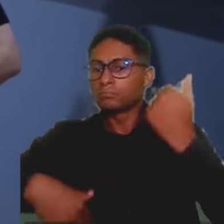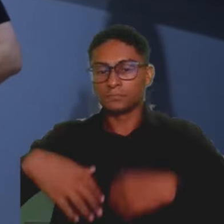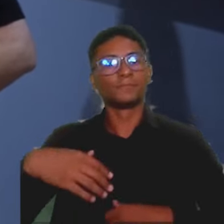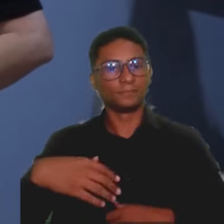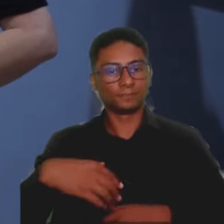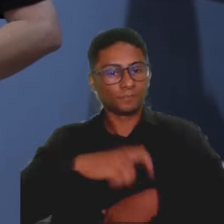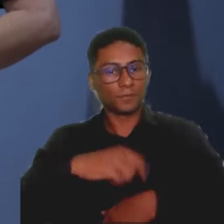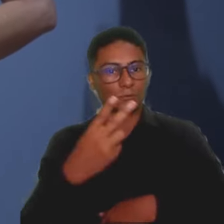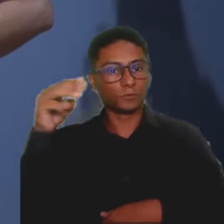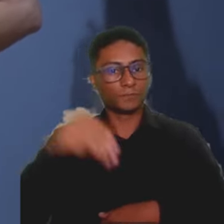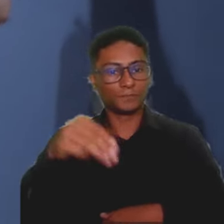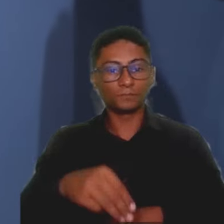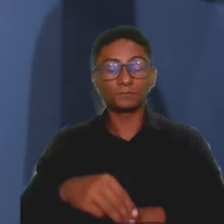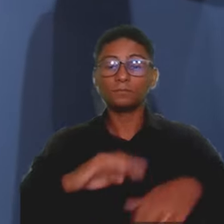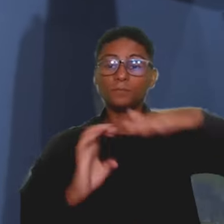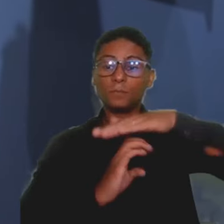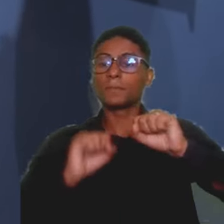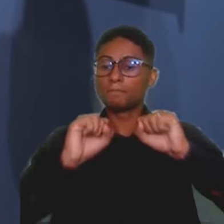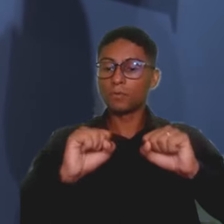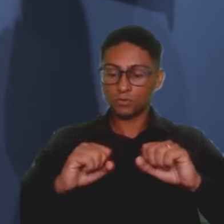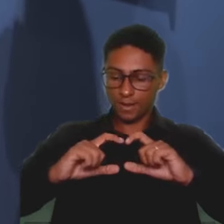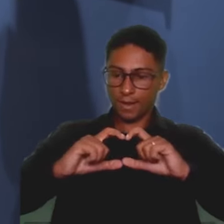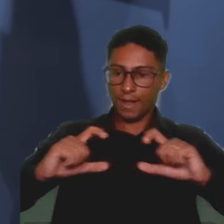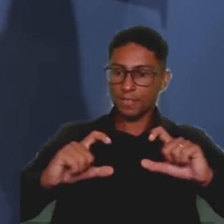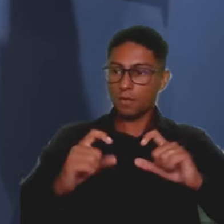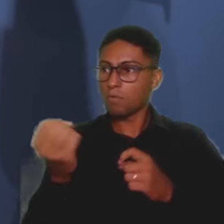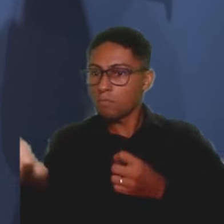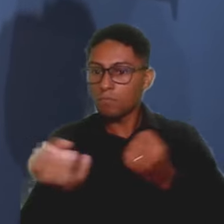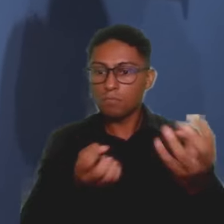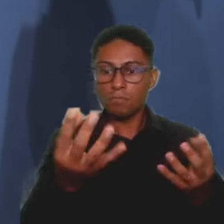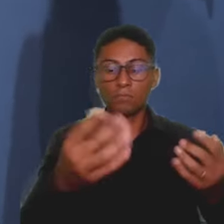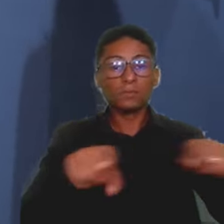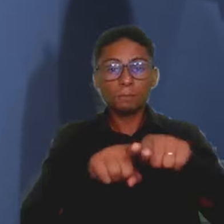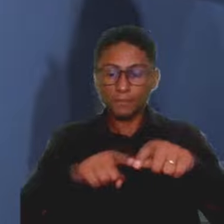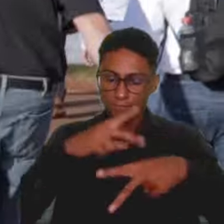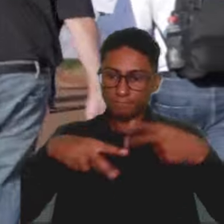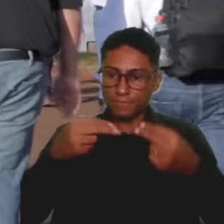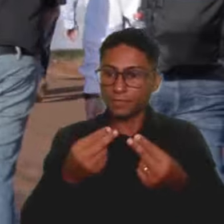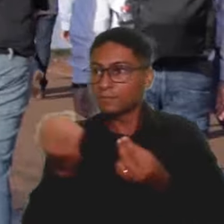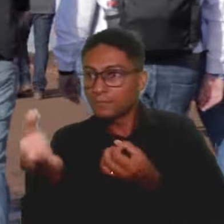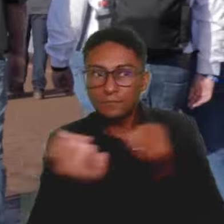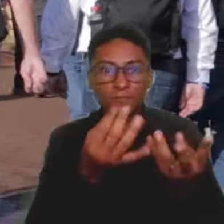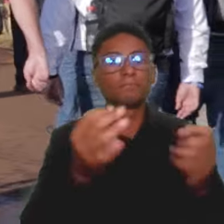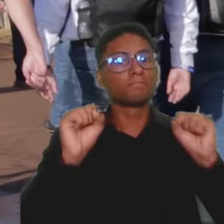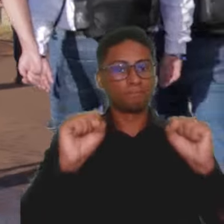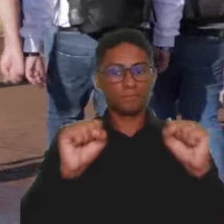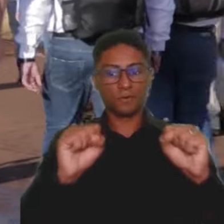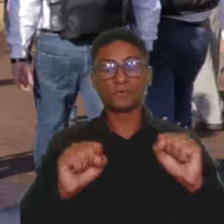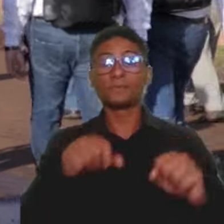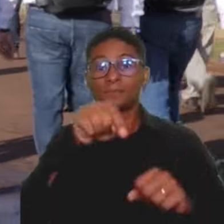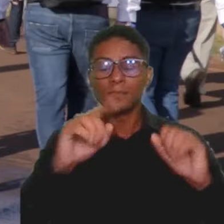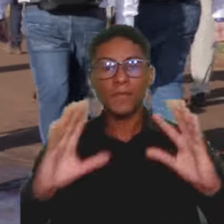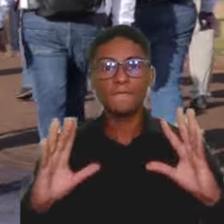Durante a ação, a empresa poderá distribuir cartões e materiais promocionais, como brindes e mostruários. A AgriShow é um